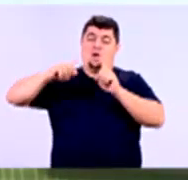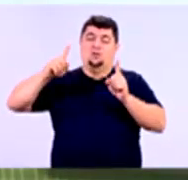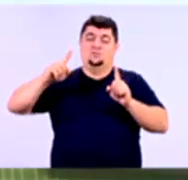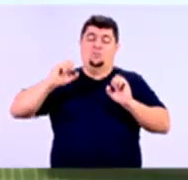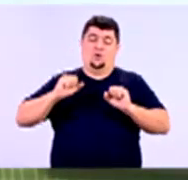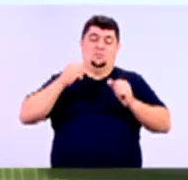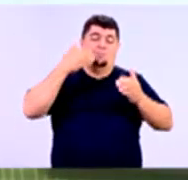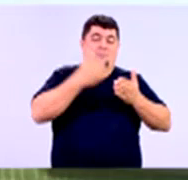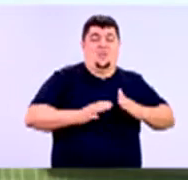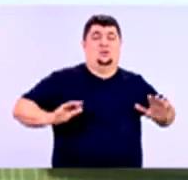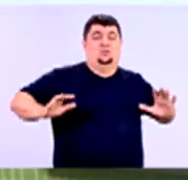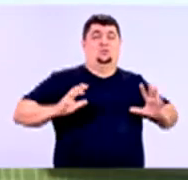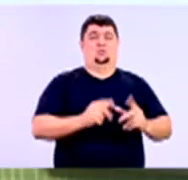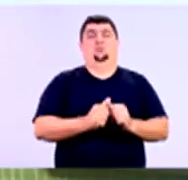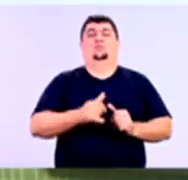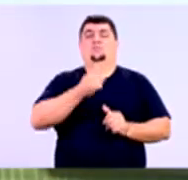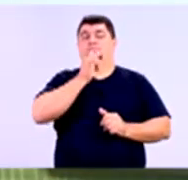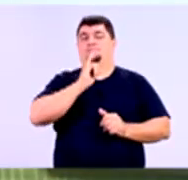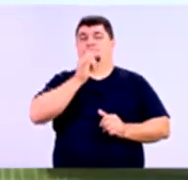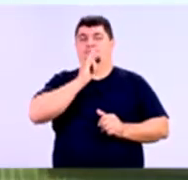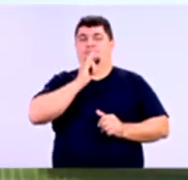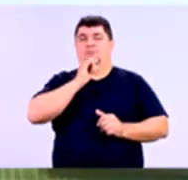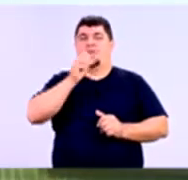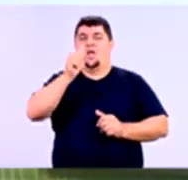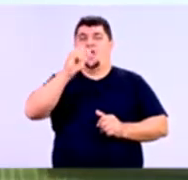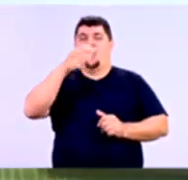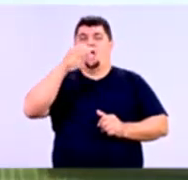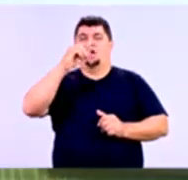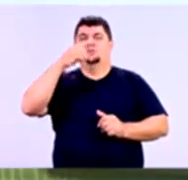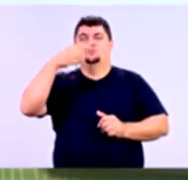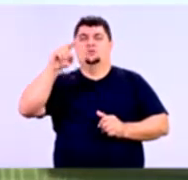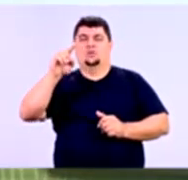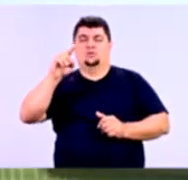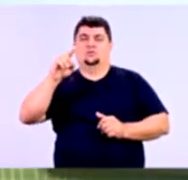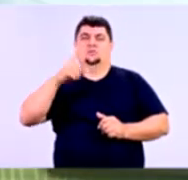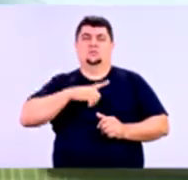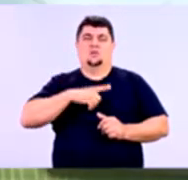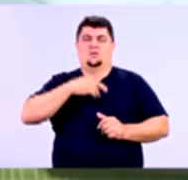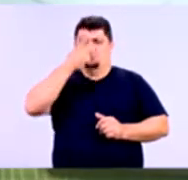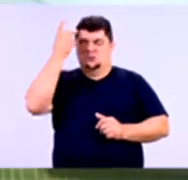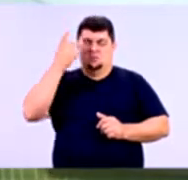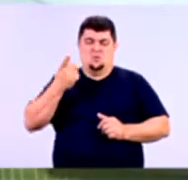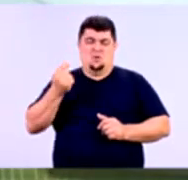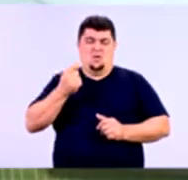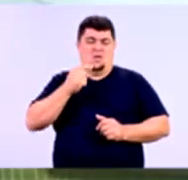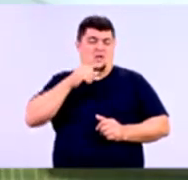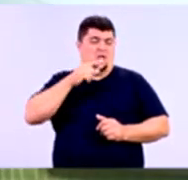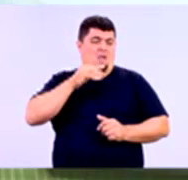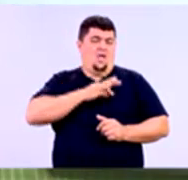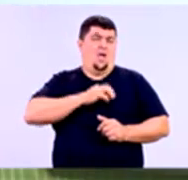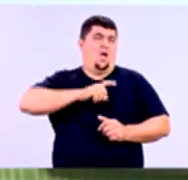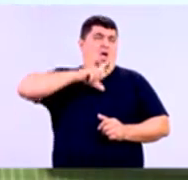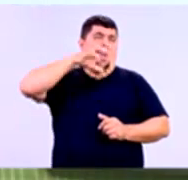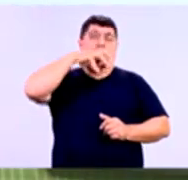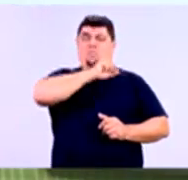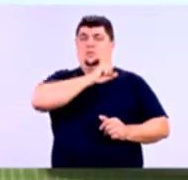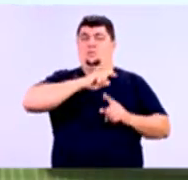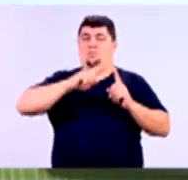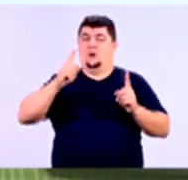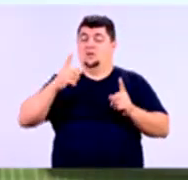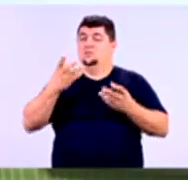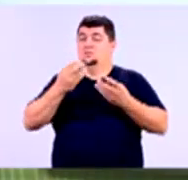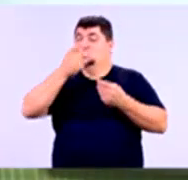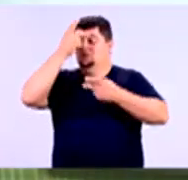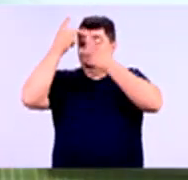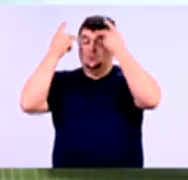prejuízo. Exemplo disso é o mercado de ações. Tem muita gente que ganha muito dinheiro em pouco tempo, mas tem muita gente